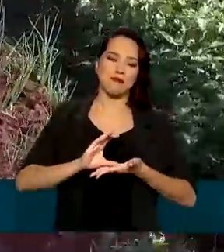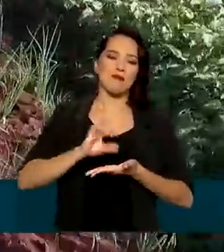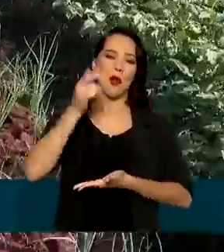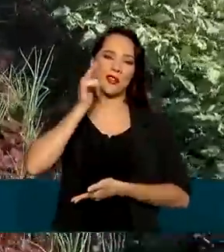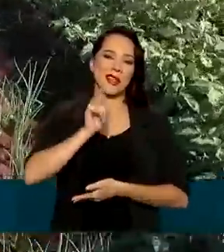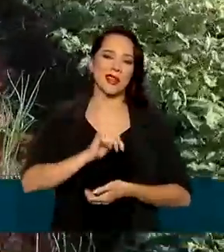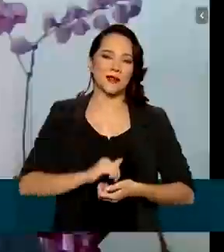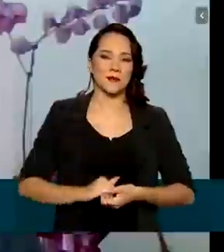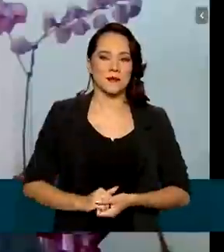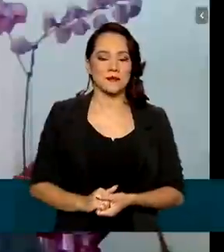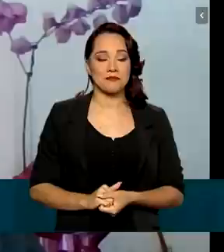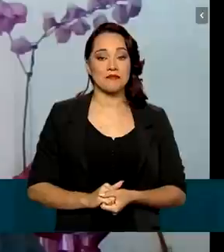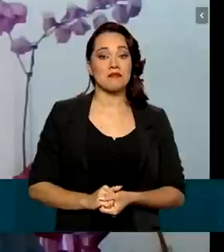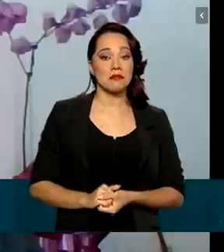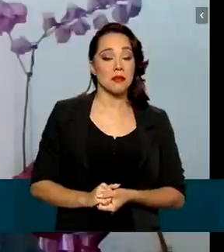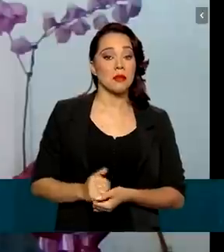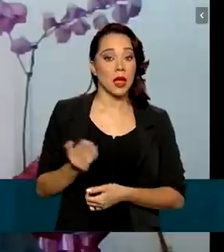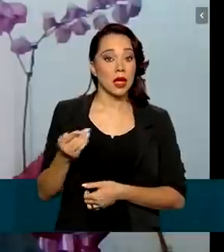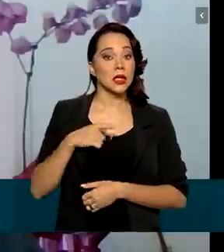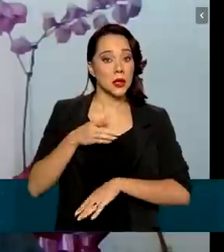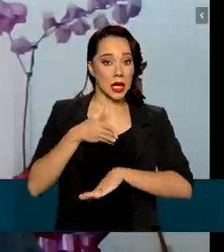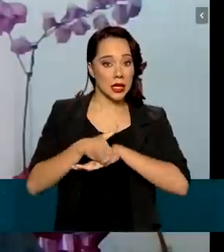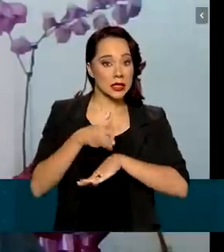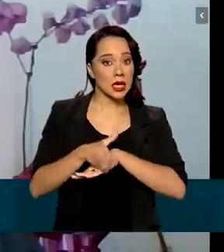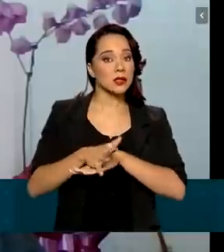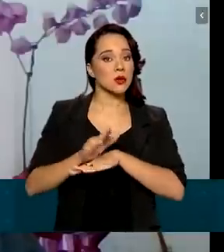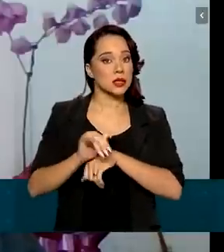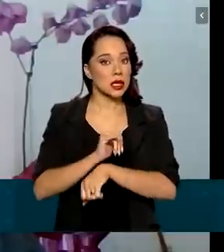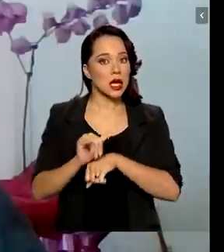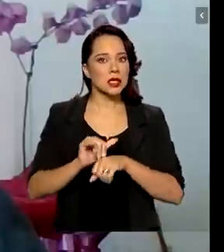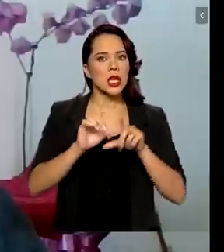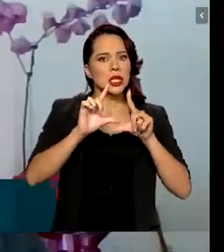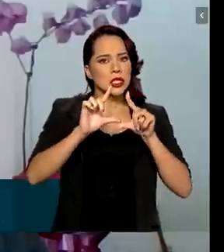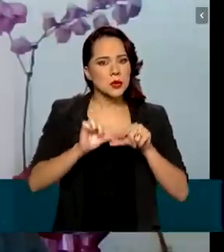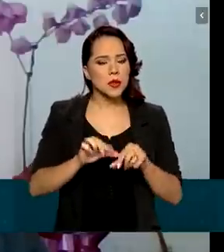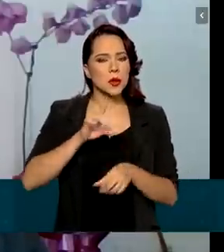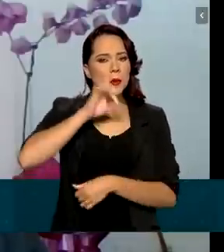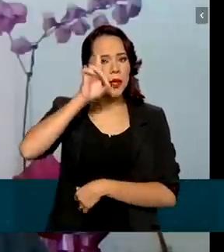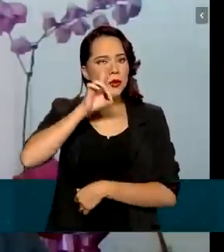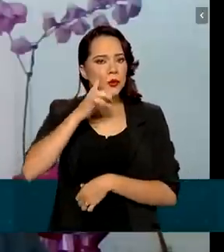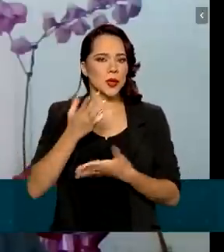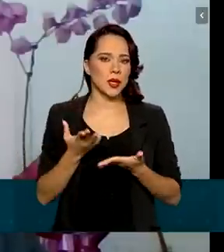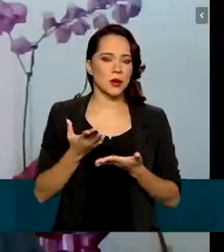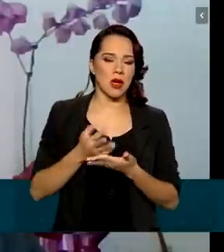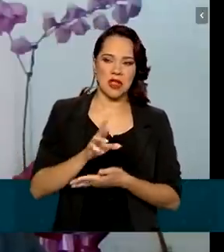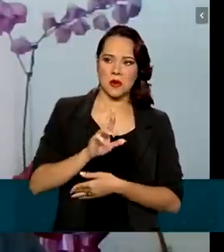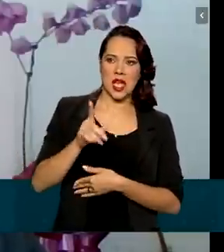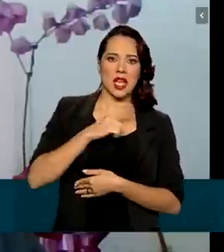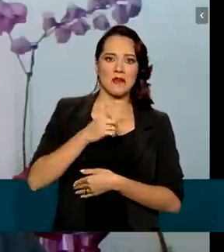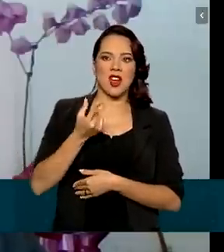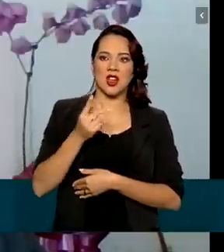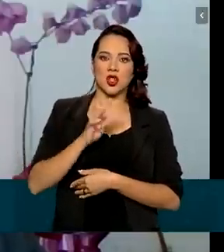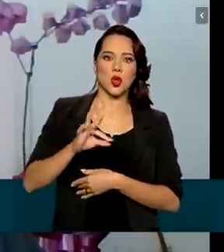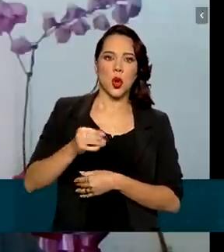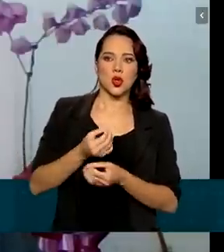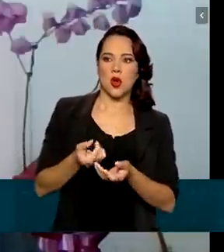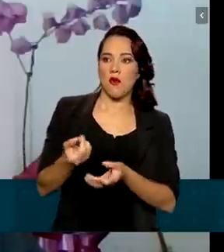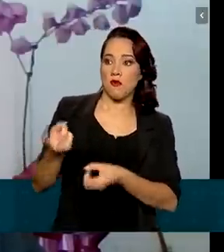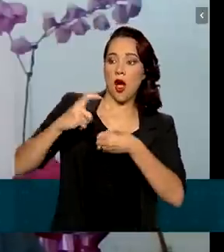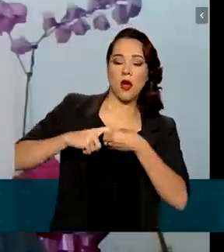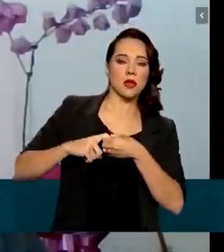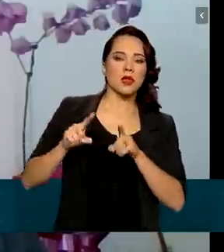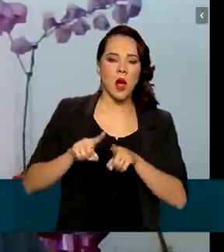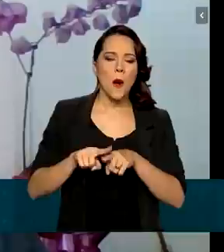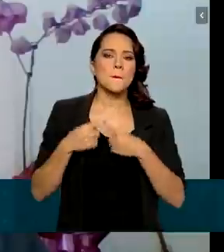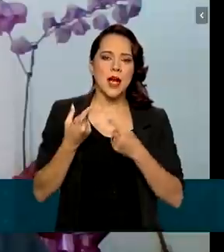algum contratempo. Ele tem acesso a um mecanismo mitigador de risco. Não quer dizer que ele vai receber a produção de volta, mas